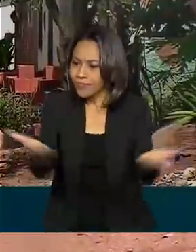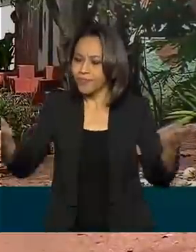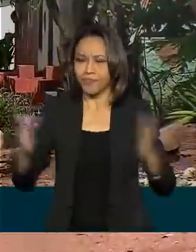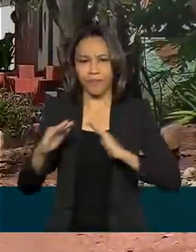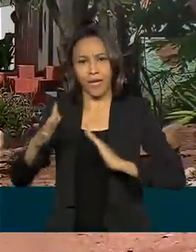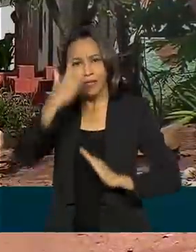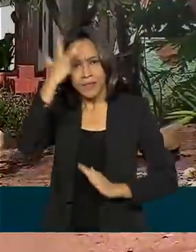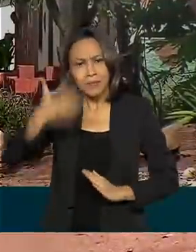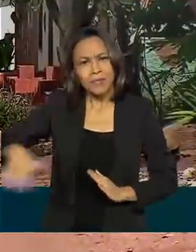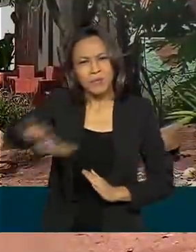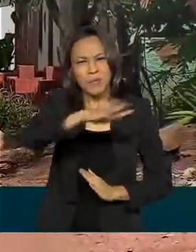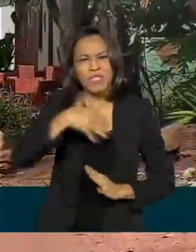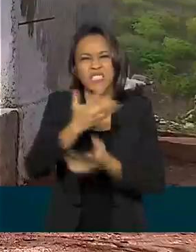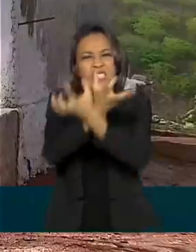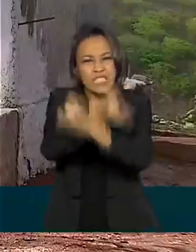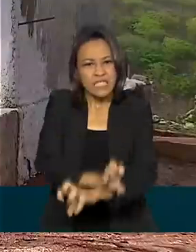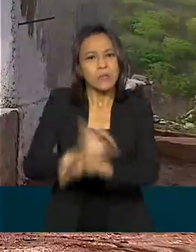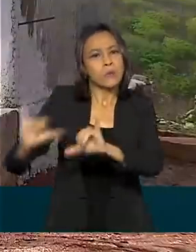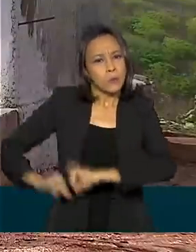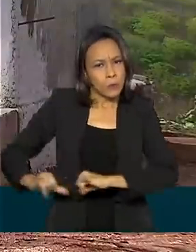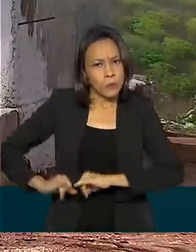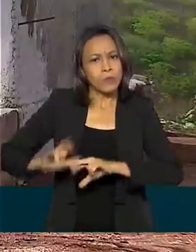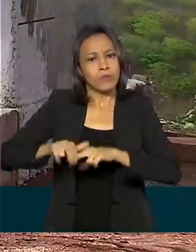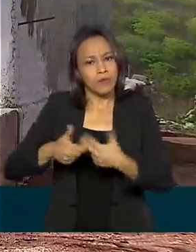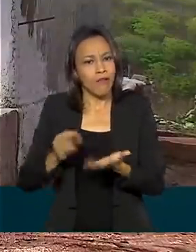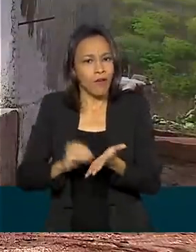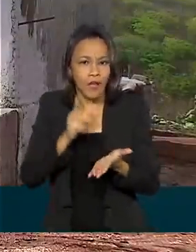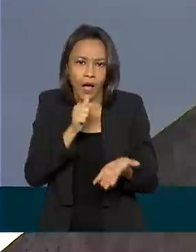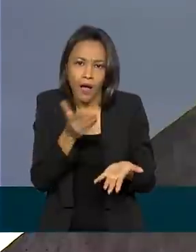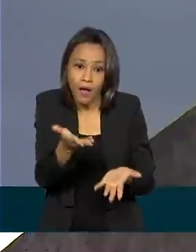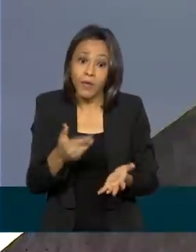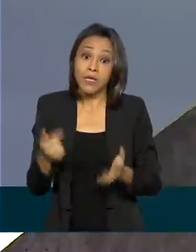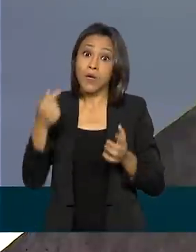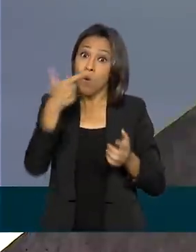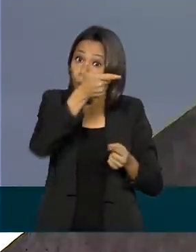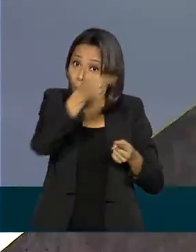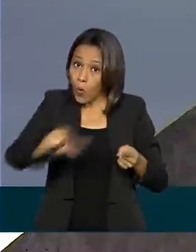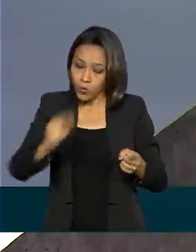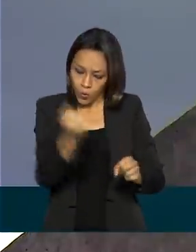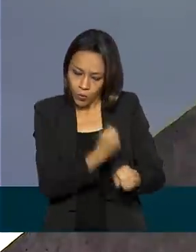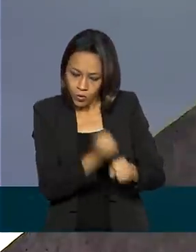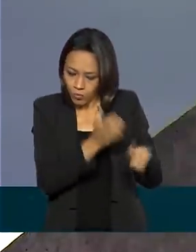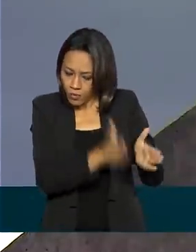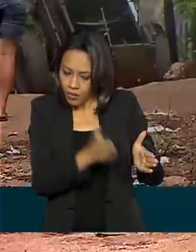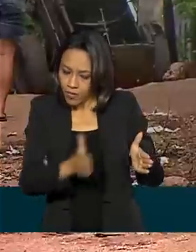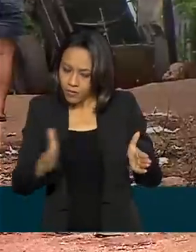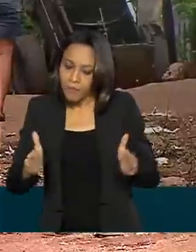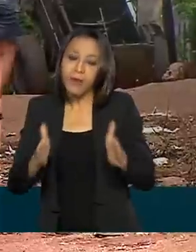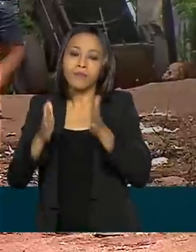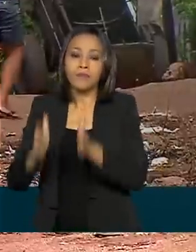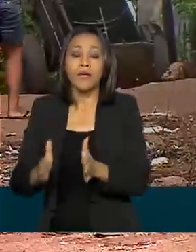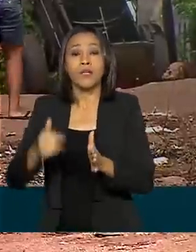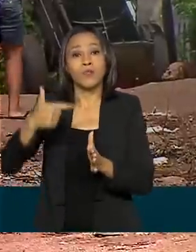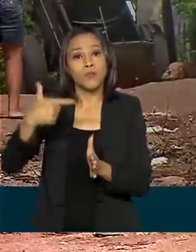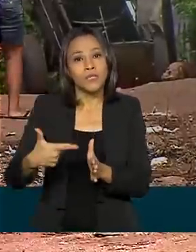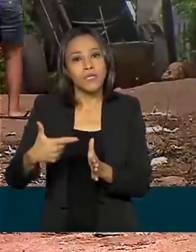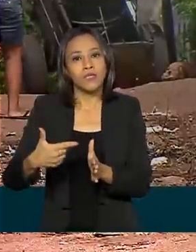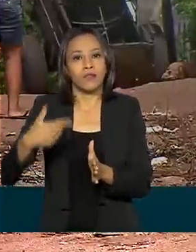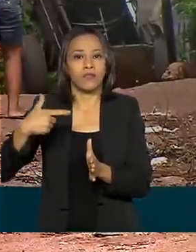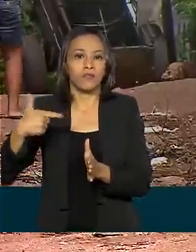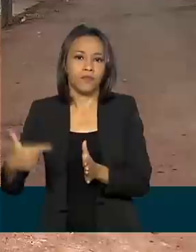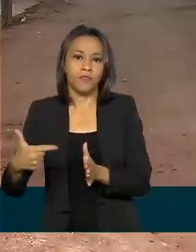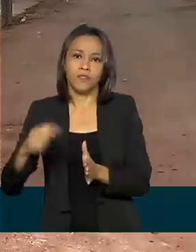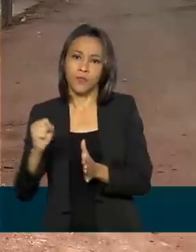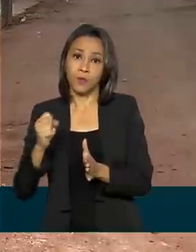numa região atingida pela seca. Os outros trechos do canal, que já estão em operação, abastecem 228 mil